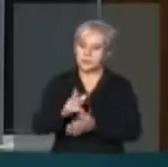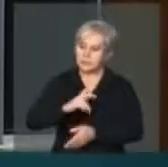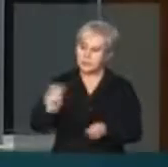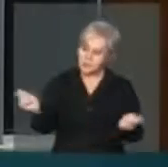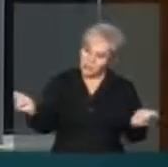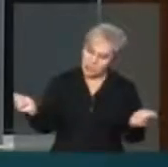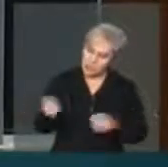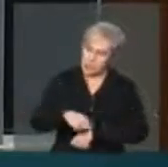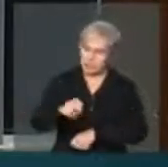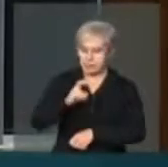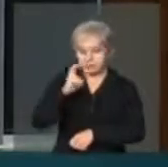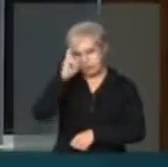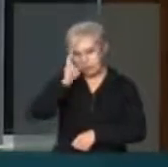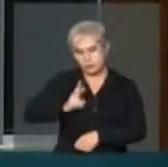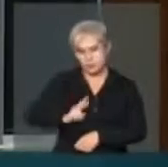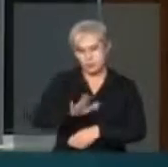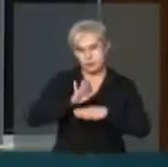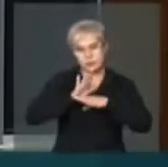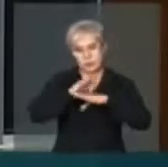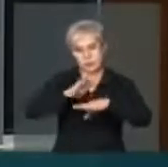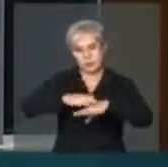contribuindo com a nossa nação. Muito obrigado, senhor presidente.